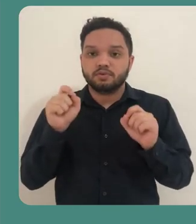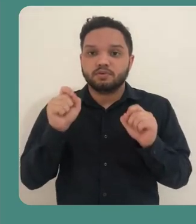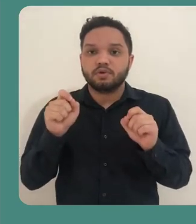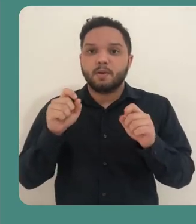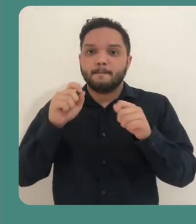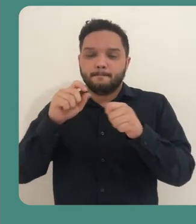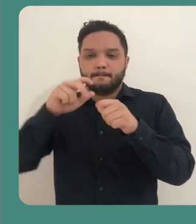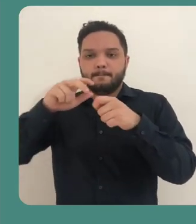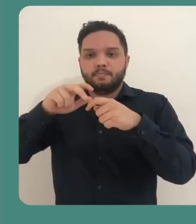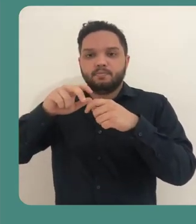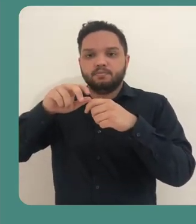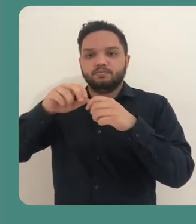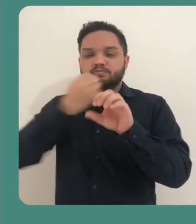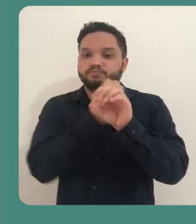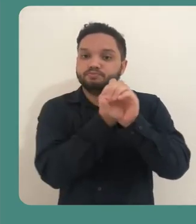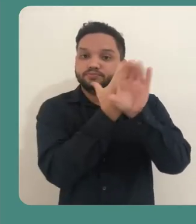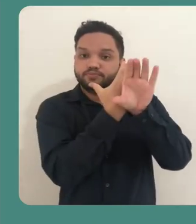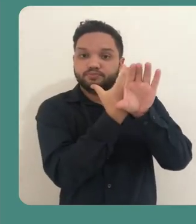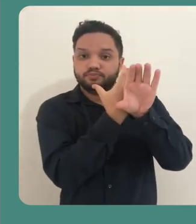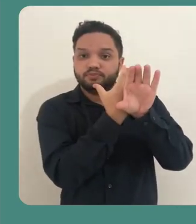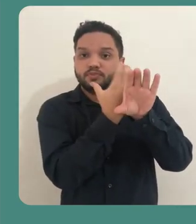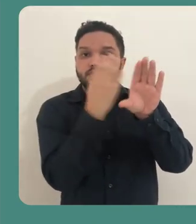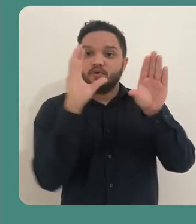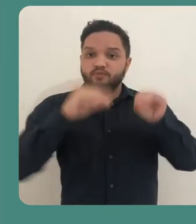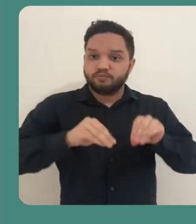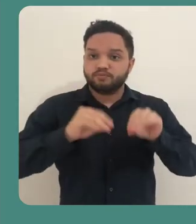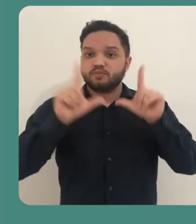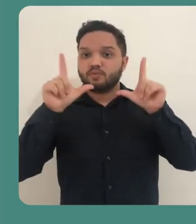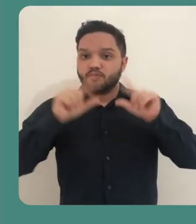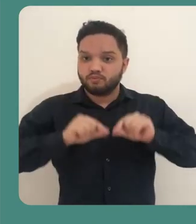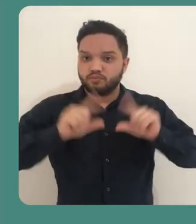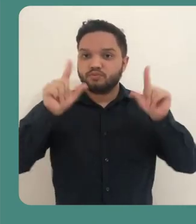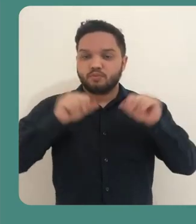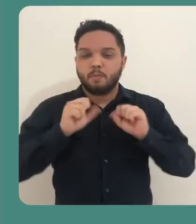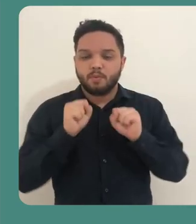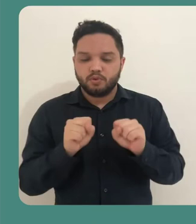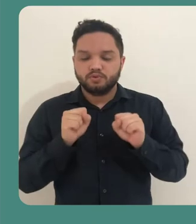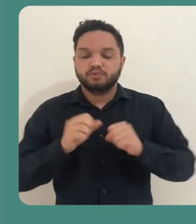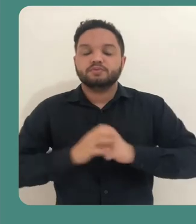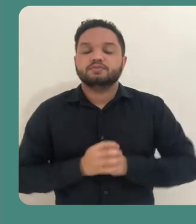onde você pode habilitar a sua webcam ou desabilitá-la.